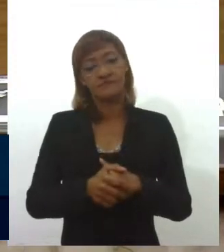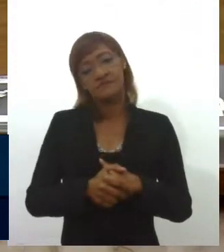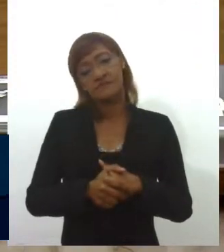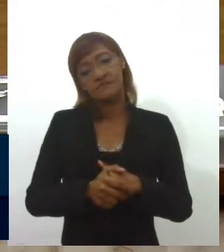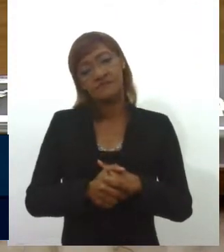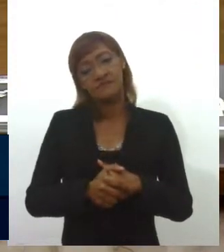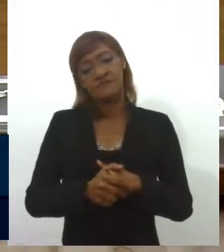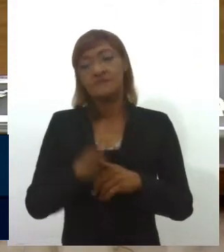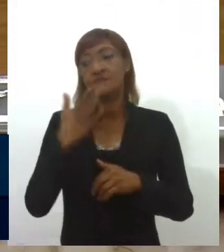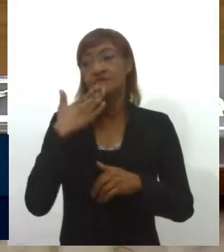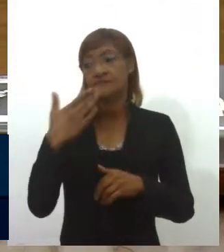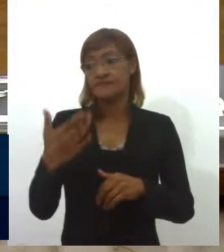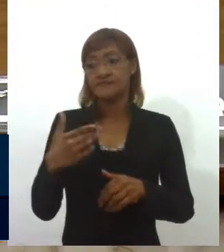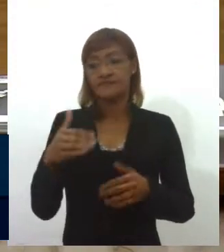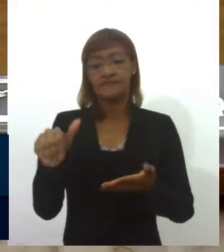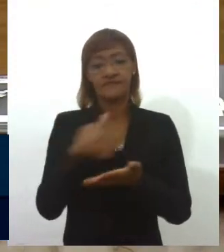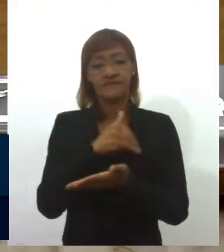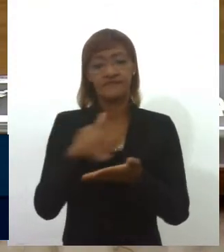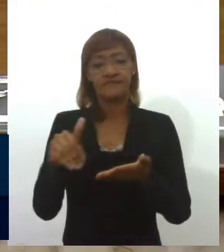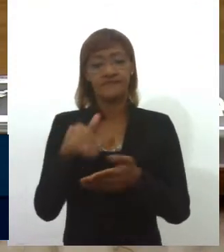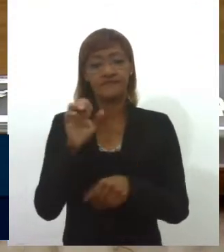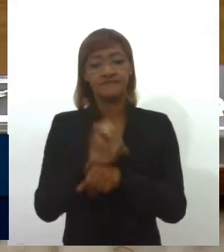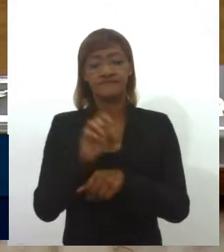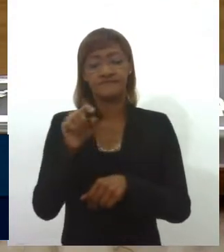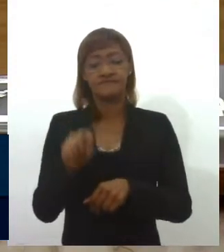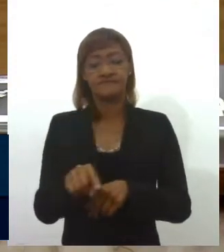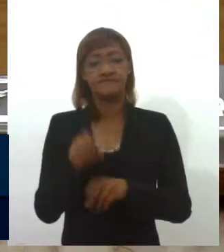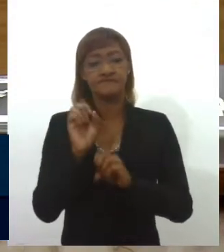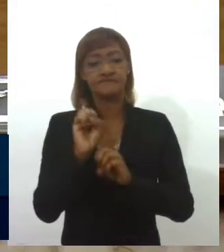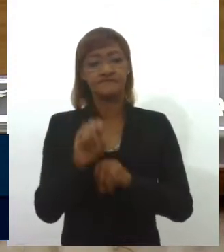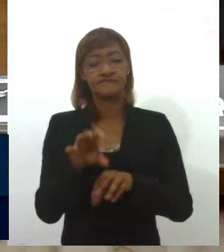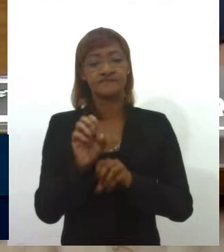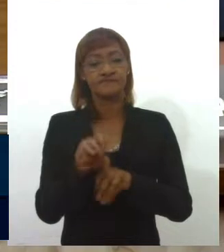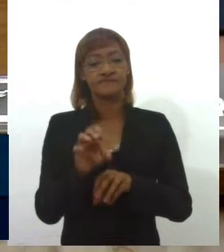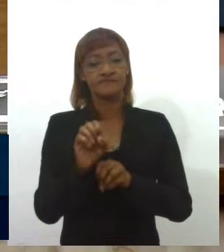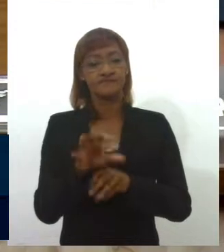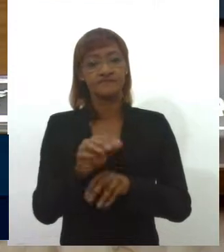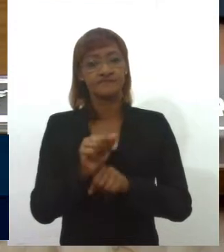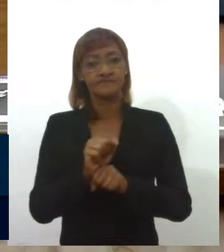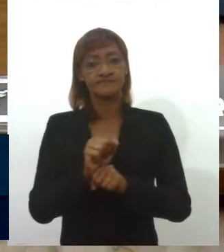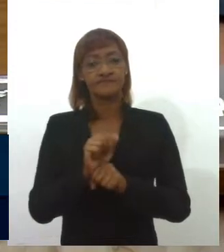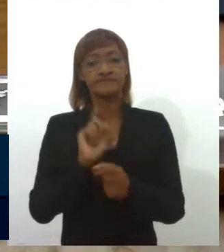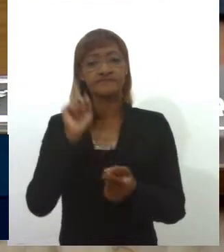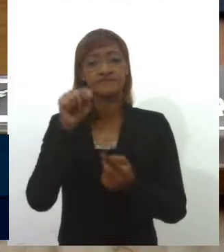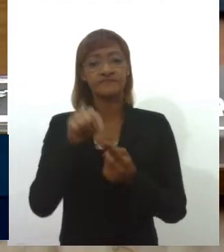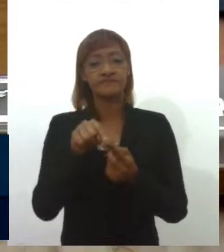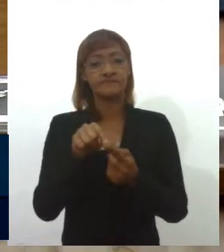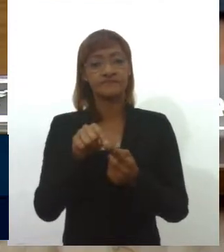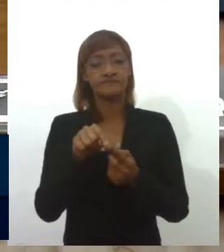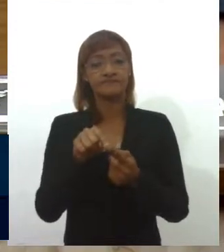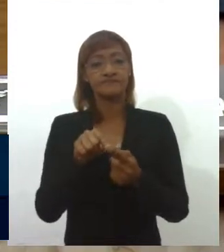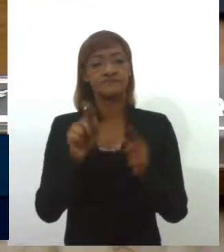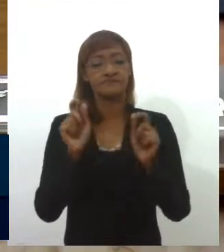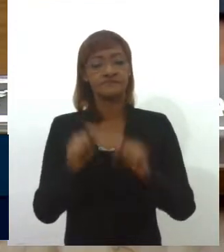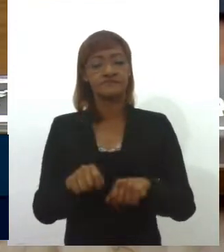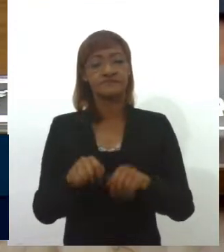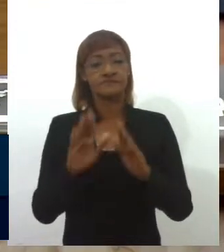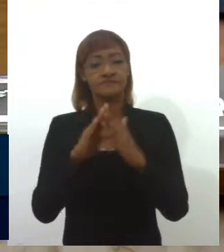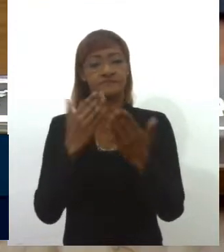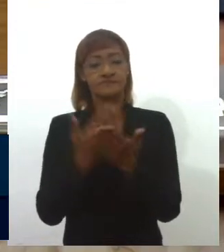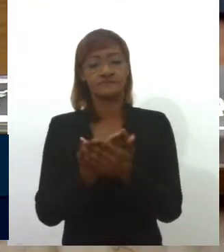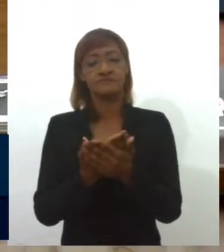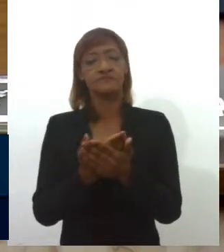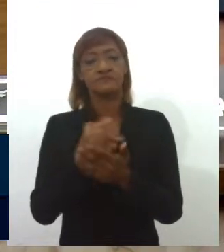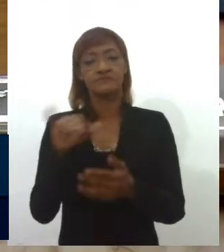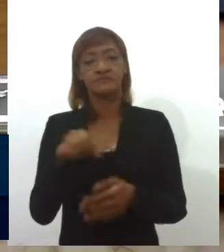Solicita ao senhor secretário de Estado da Educação, no sentido de que seja reformada a escola Joaldo Lima de